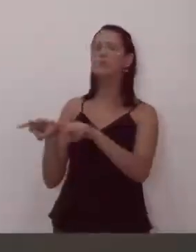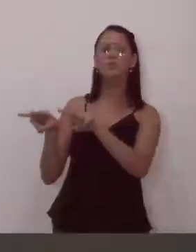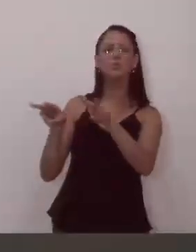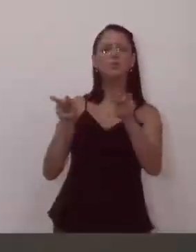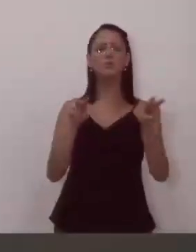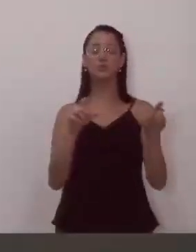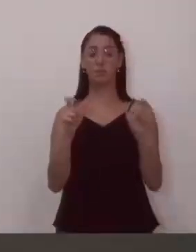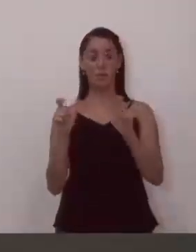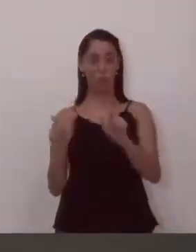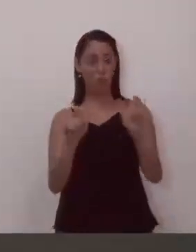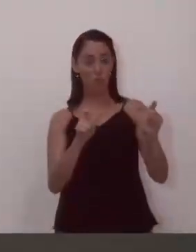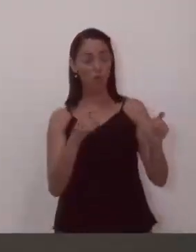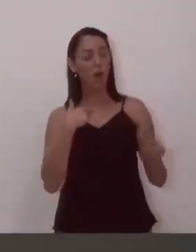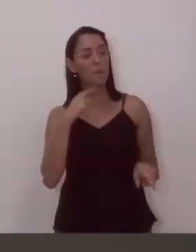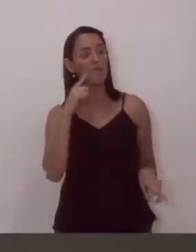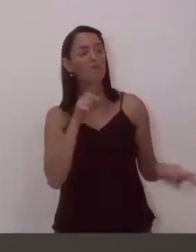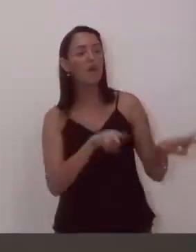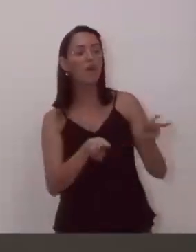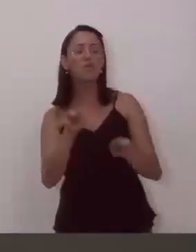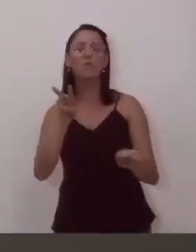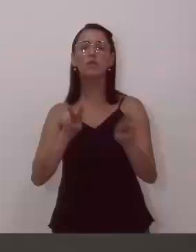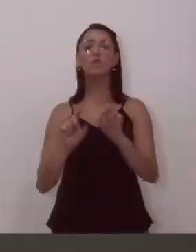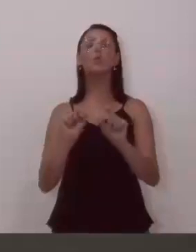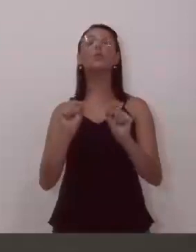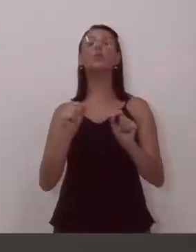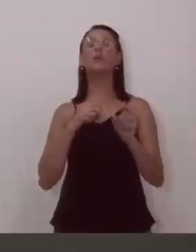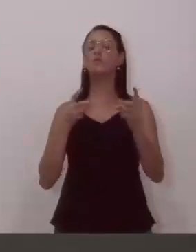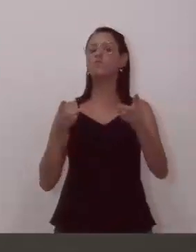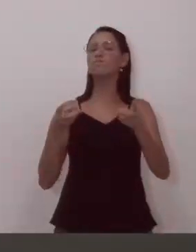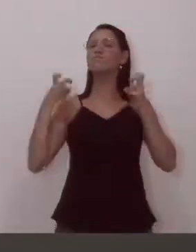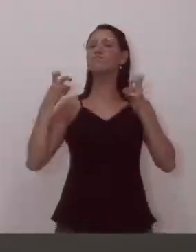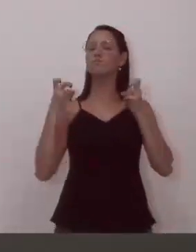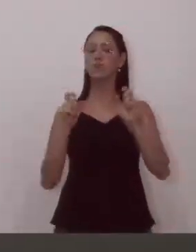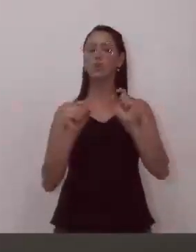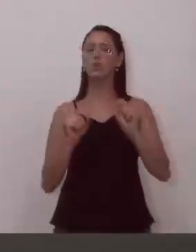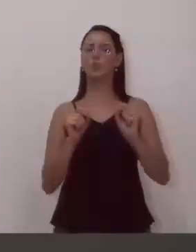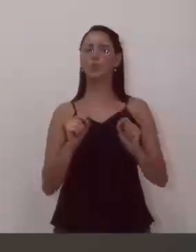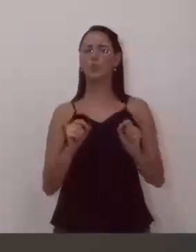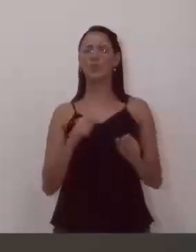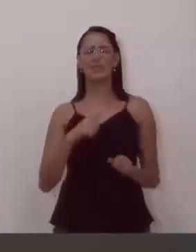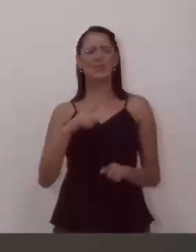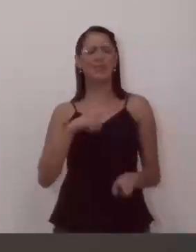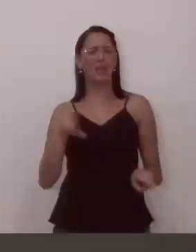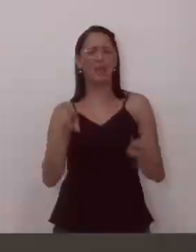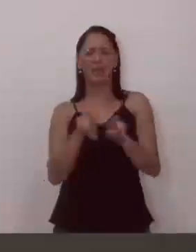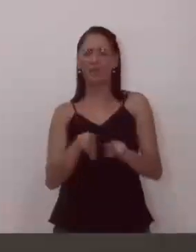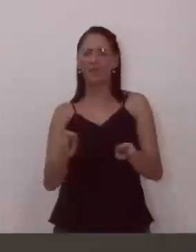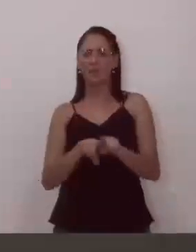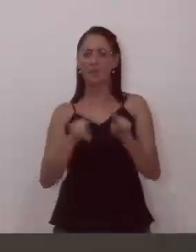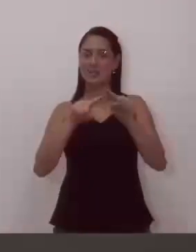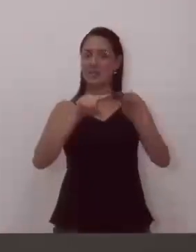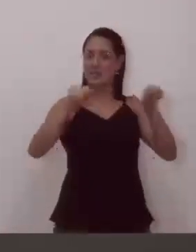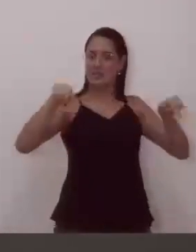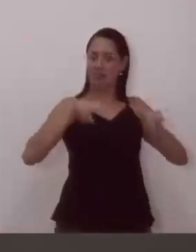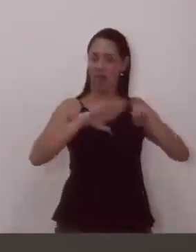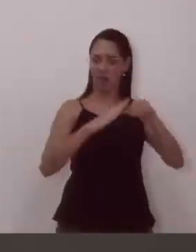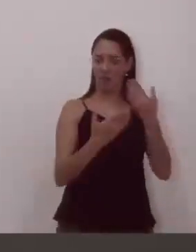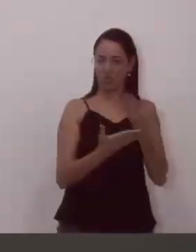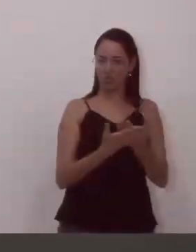creche, e eu constatei a superlotação de algumas salas